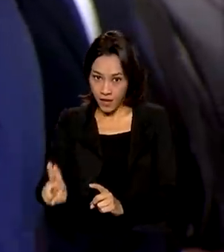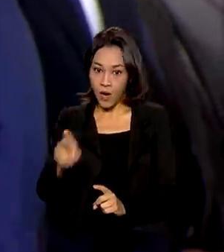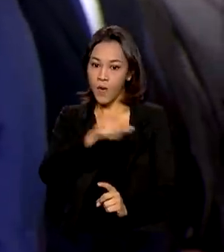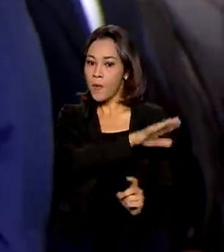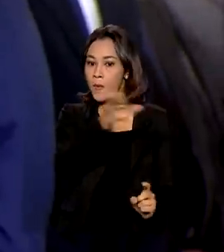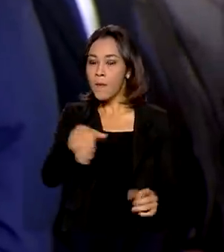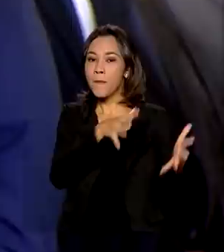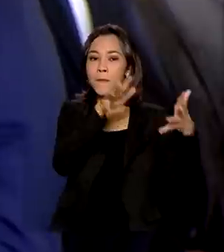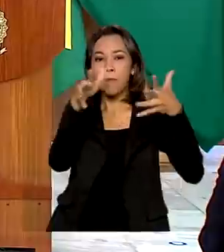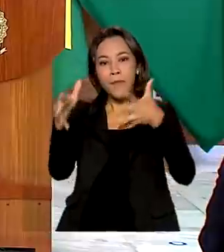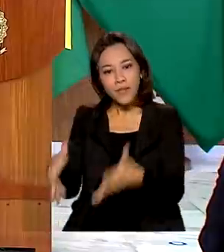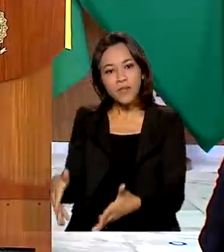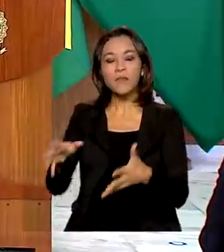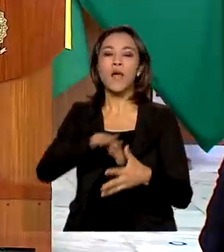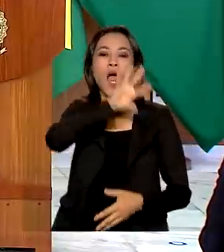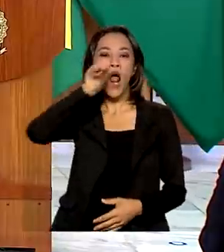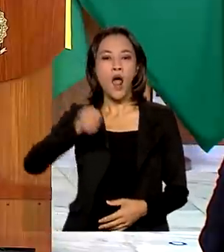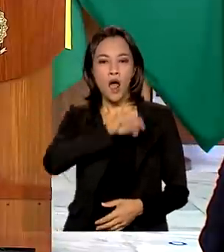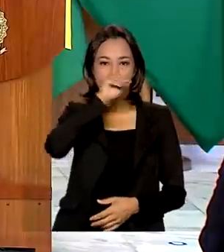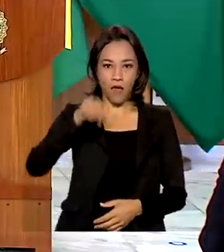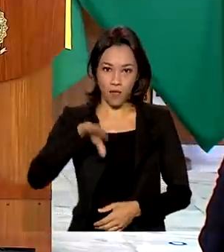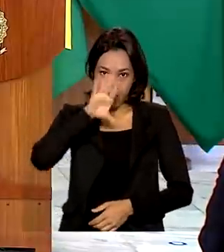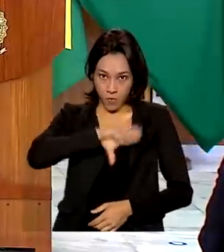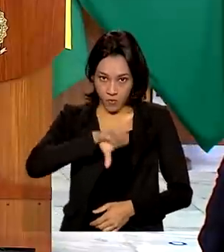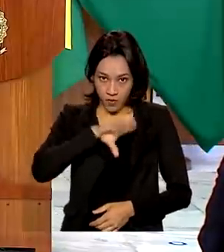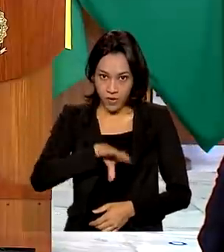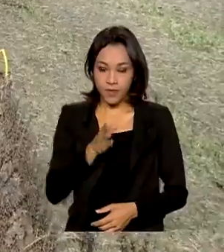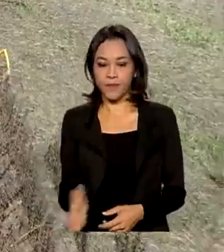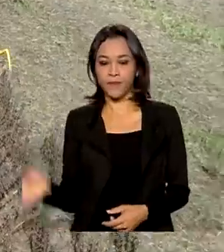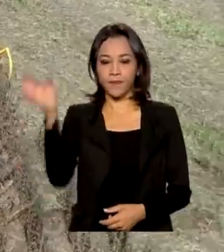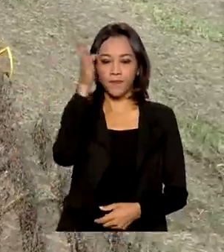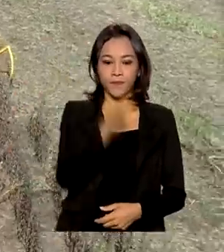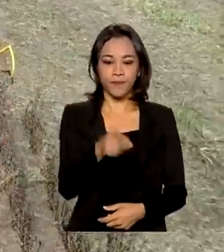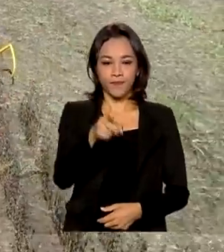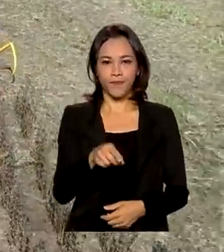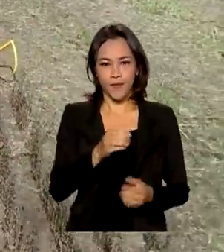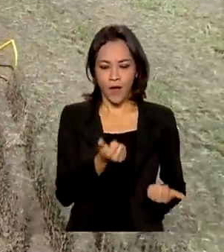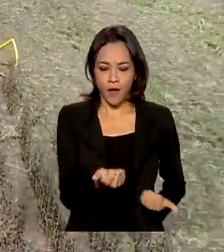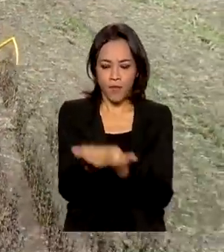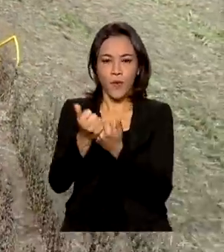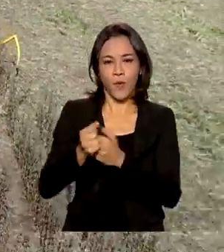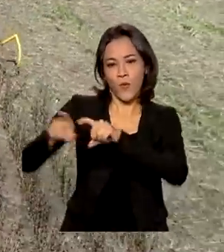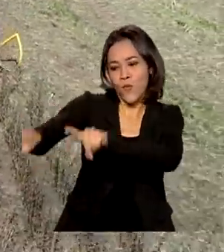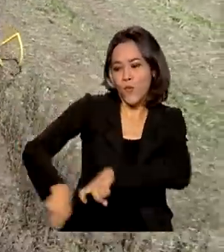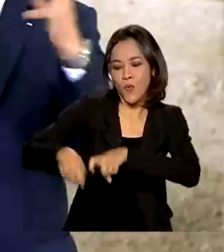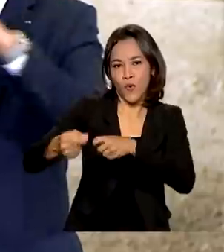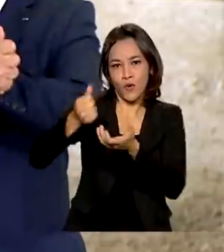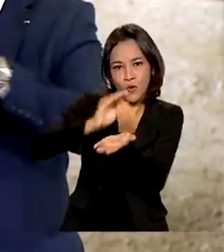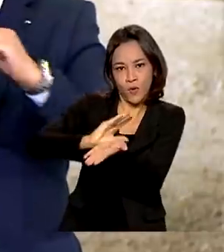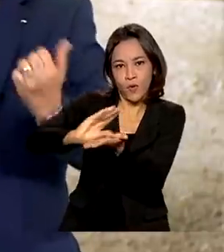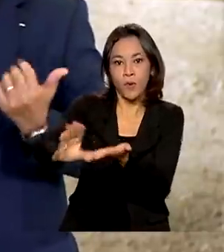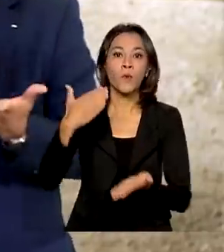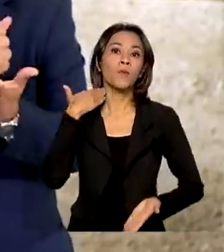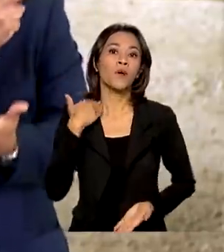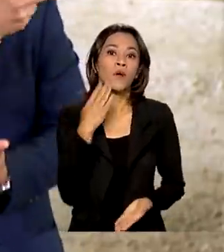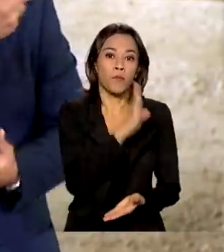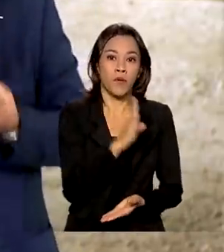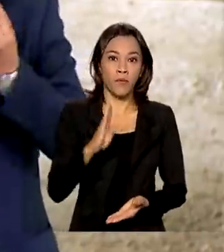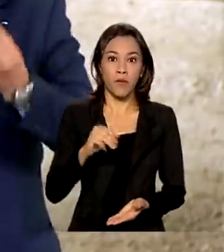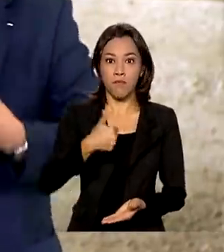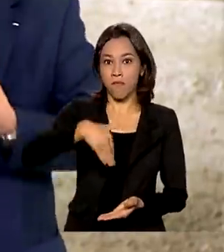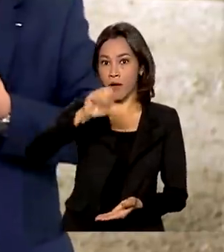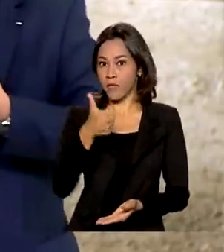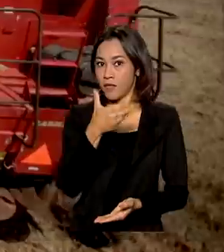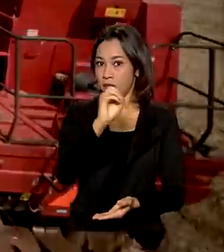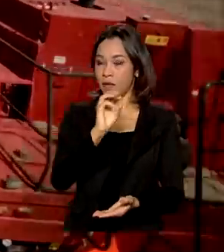comunidade dos que falam a língua portuguesa. Investimentos no campo. Banco do Brasil anuncia mais de 10 bilhões